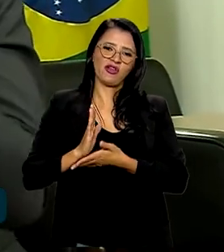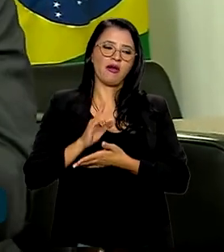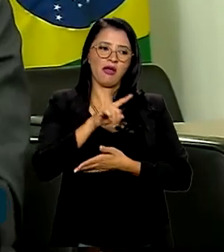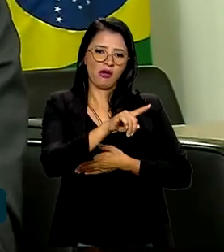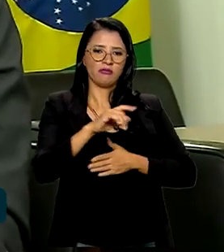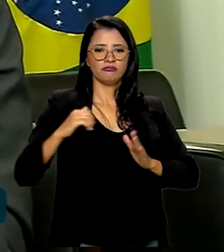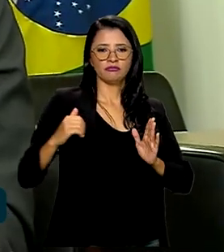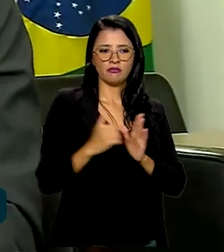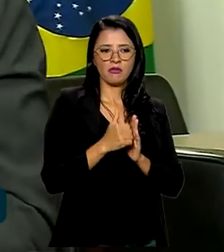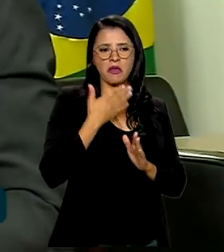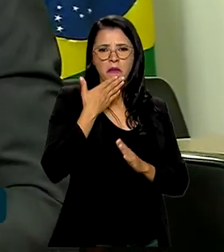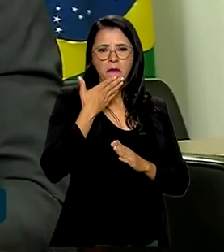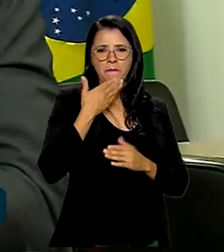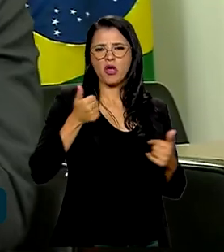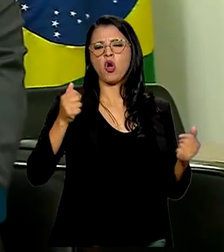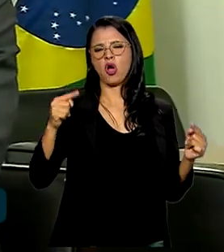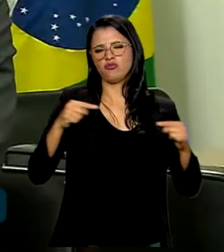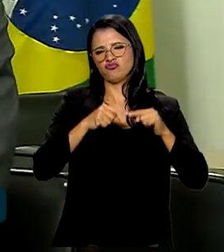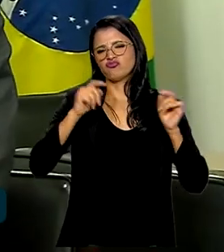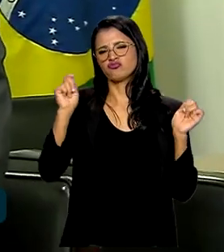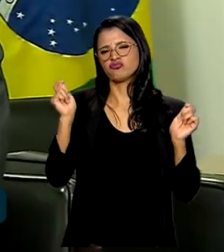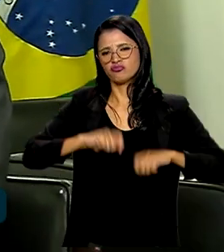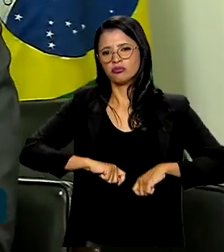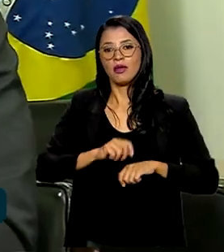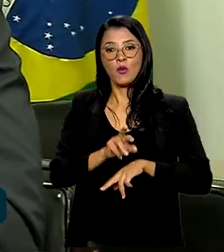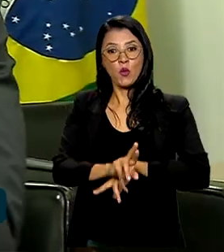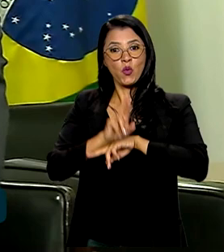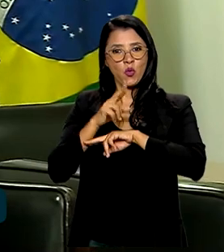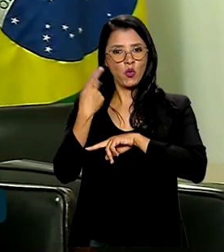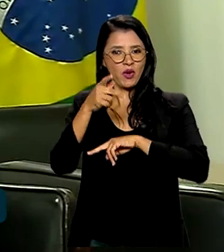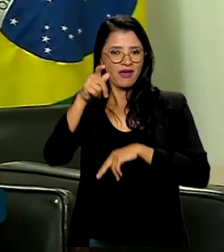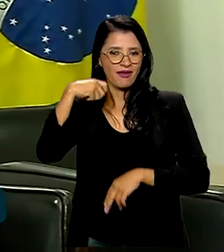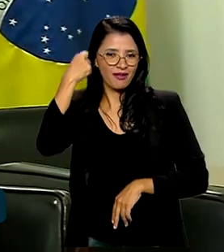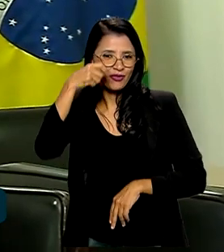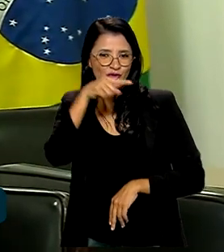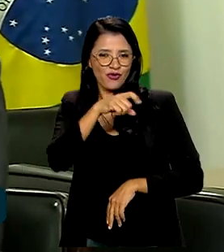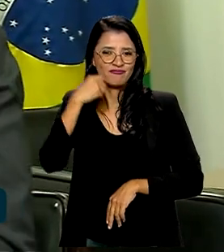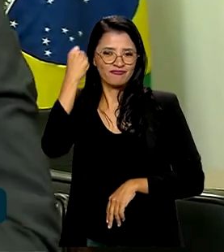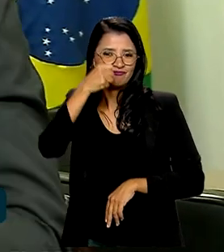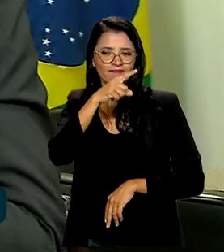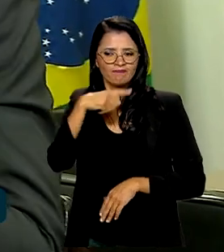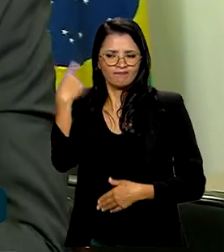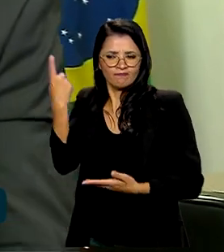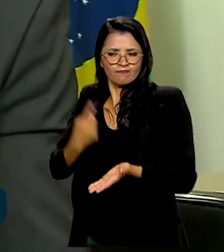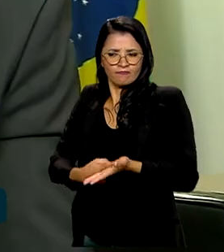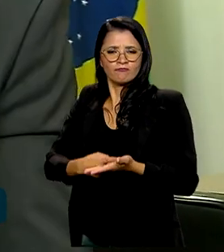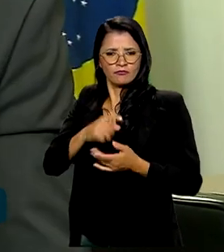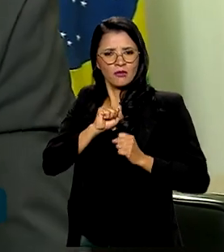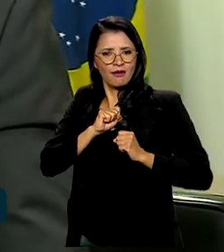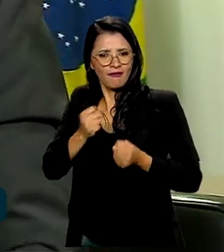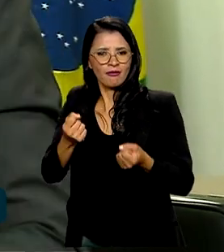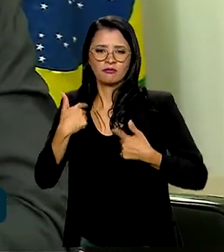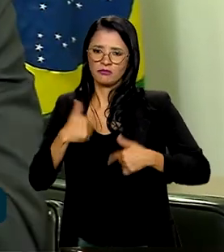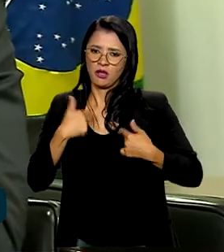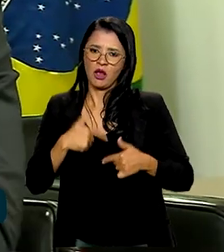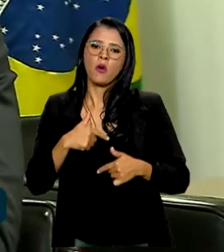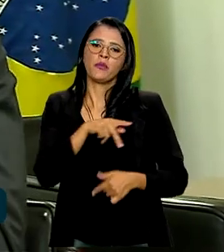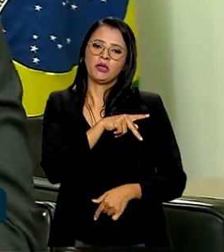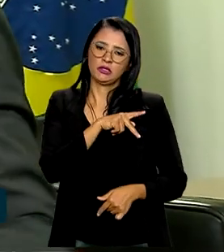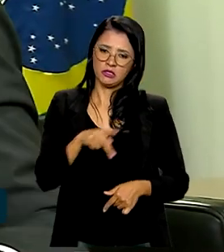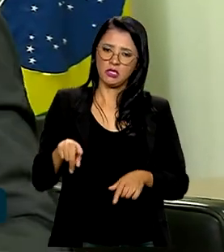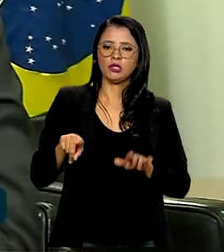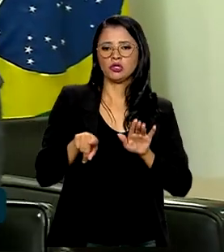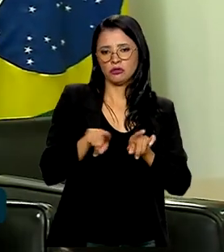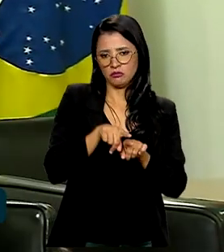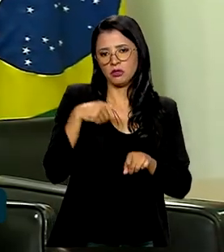Senado é o melhor possível. O relator da reforma tributária no Senado está muito comprometido com isso. O presidente do Senado também. Acho nós